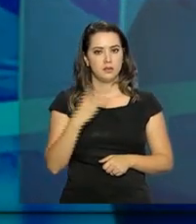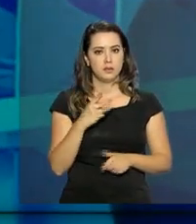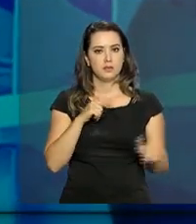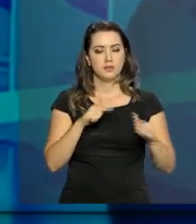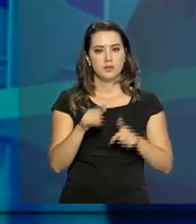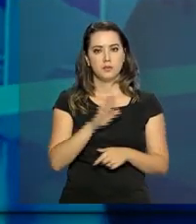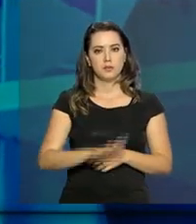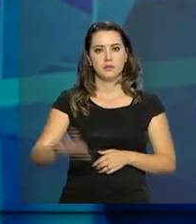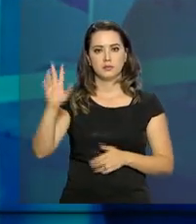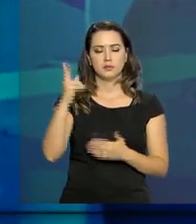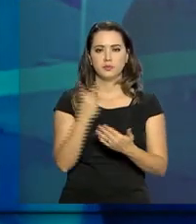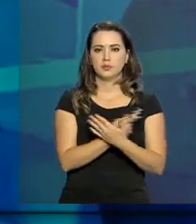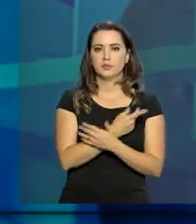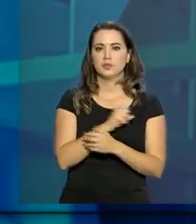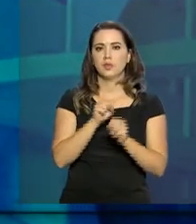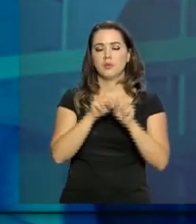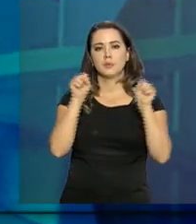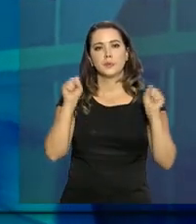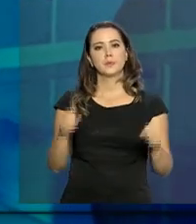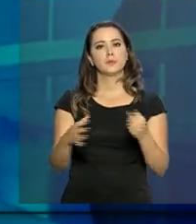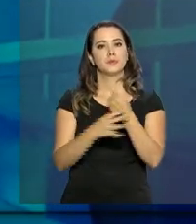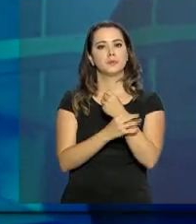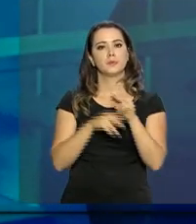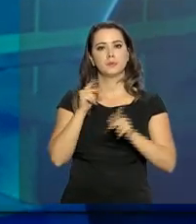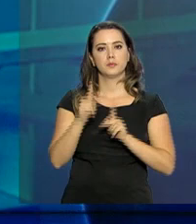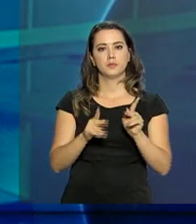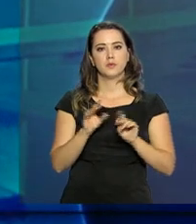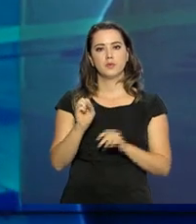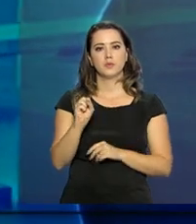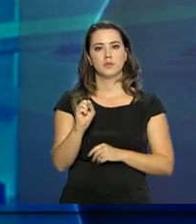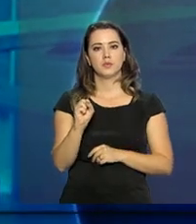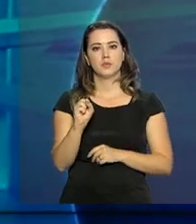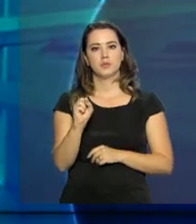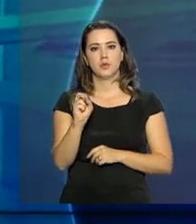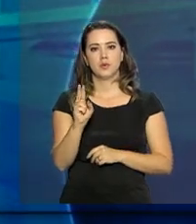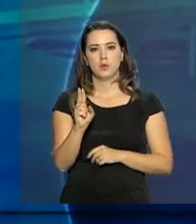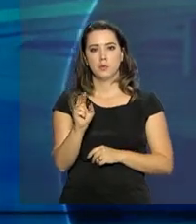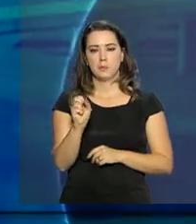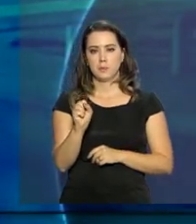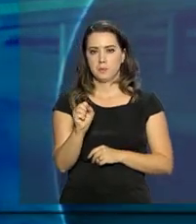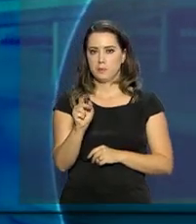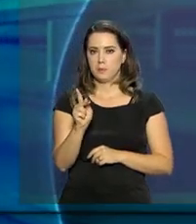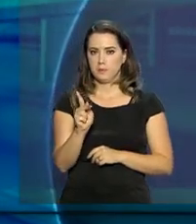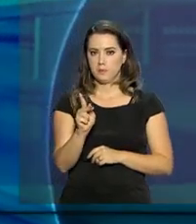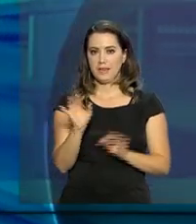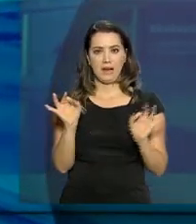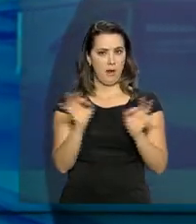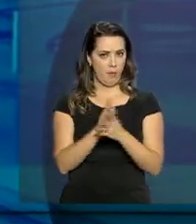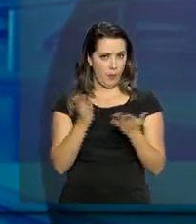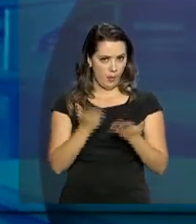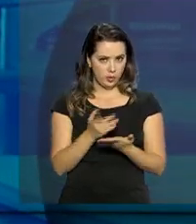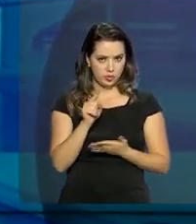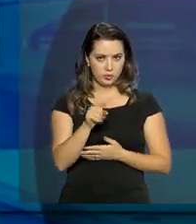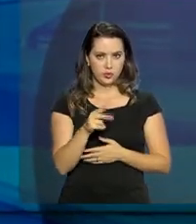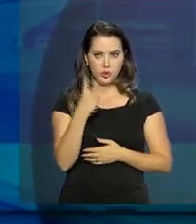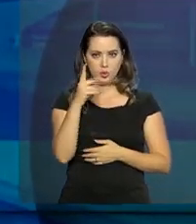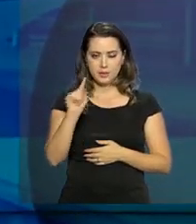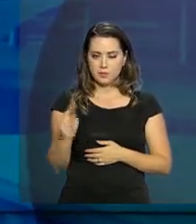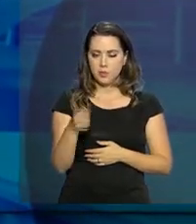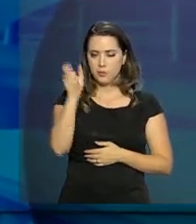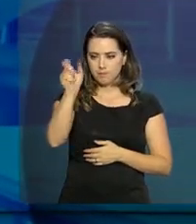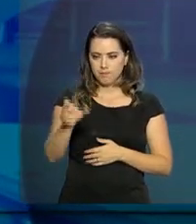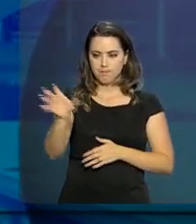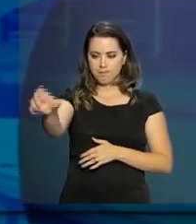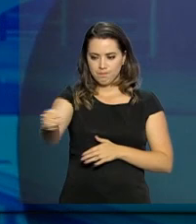operação nacional realizada pelo Sistema Único de Segurança Pública, o SUSP, terminou hoje. Foram mais de 2 mil presos em